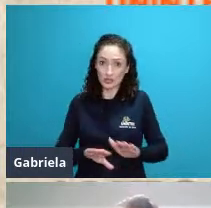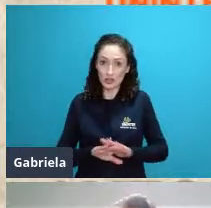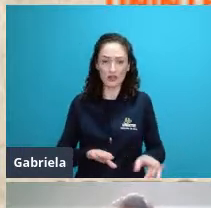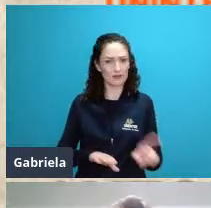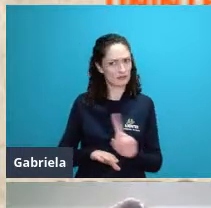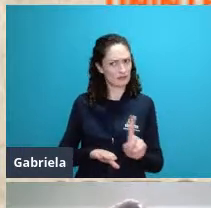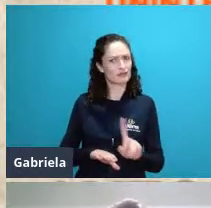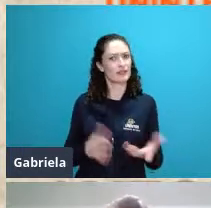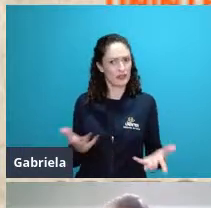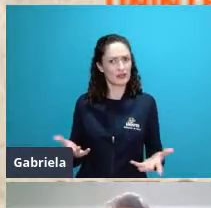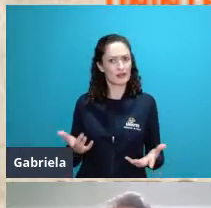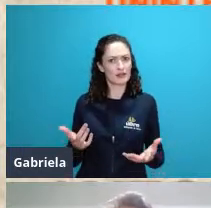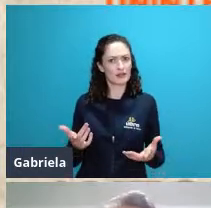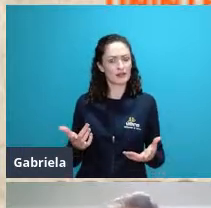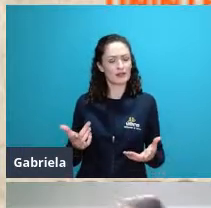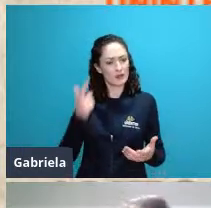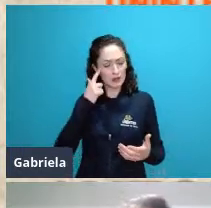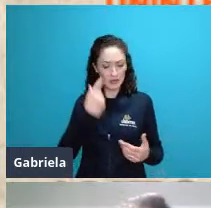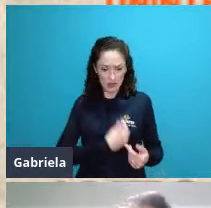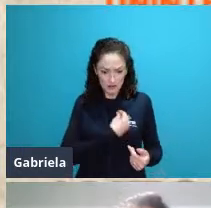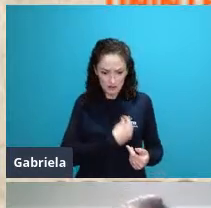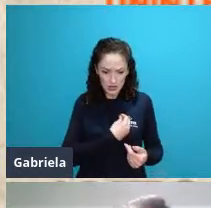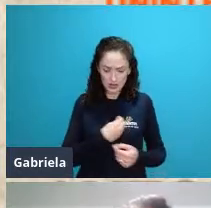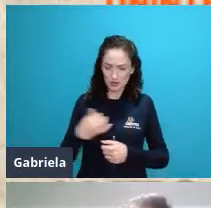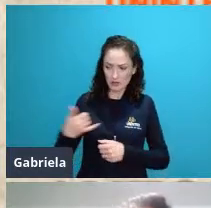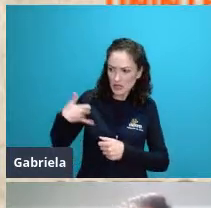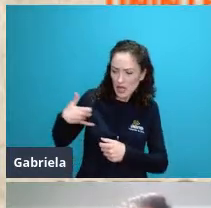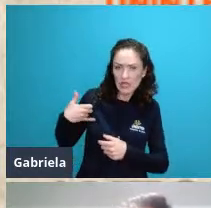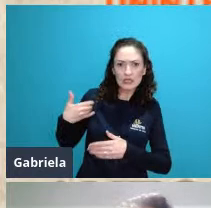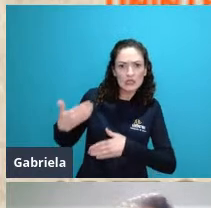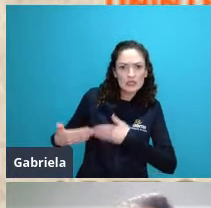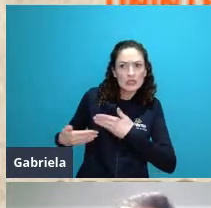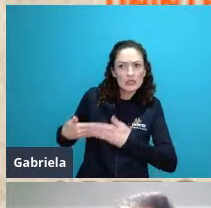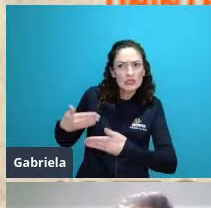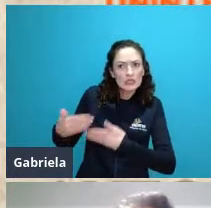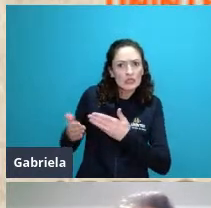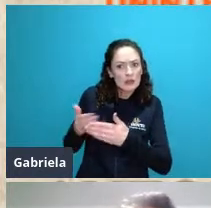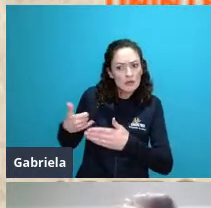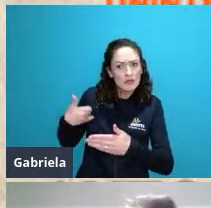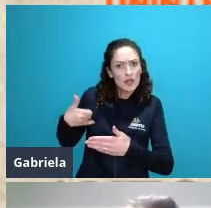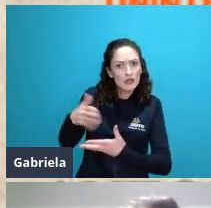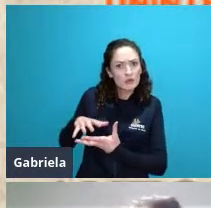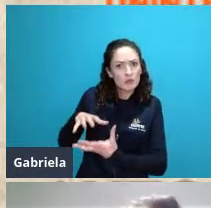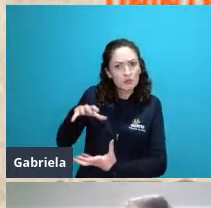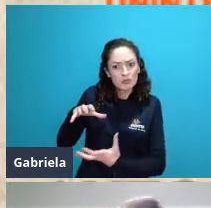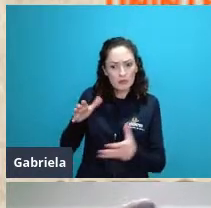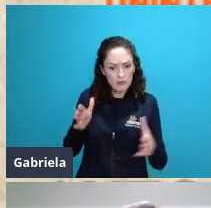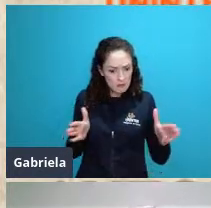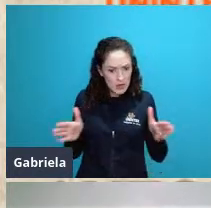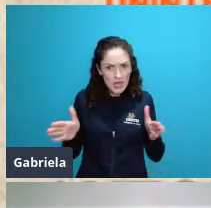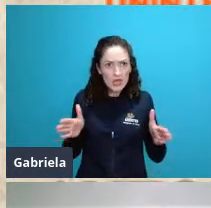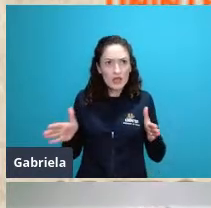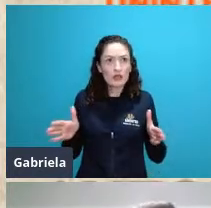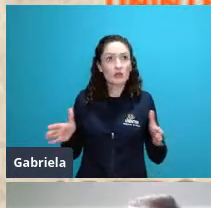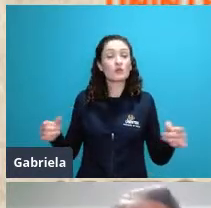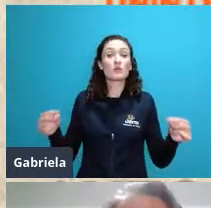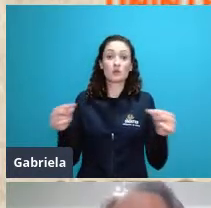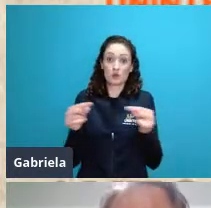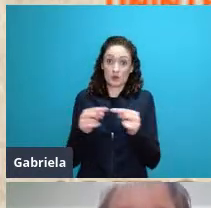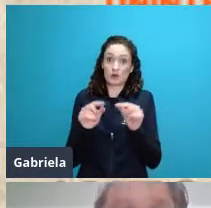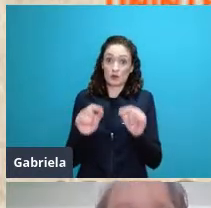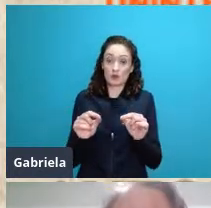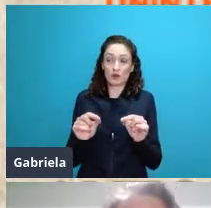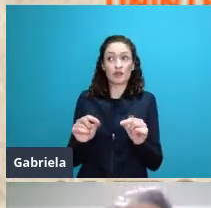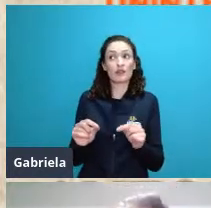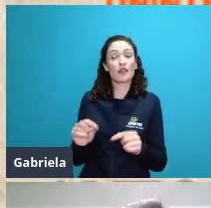na terra nossa curta estadia na terra como sendo parte dessa diversidade e aí ele comentou próximo